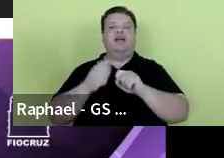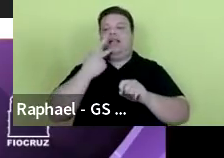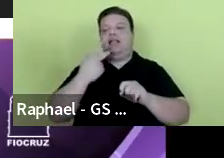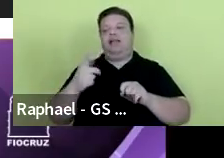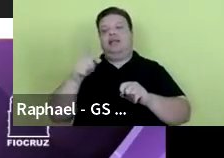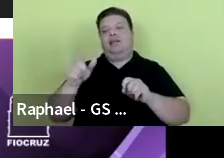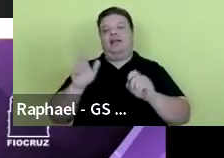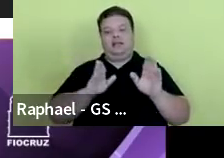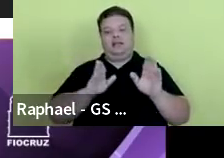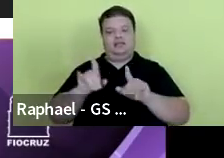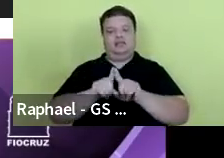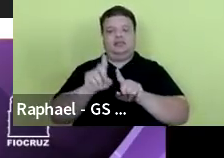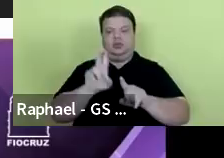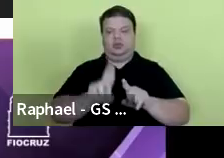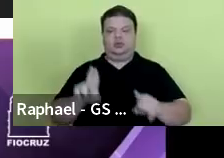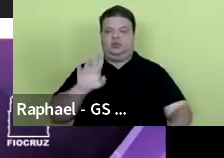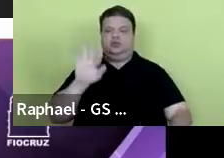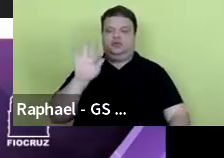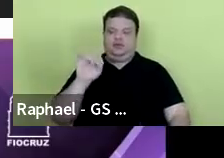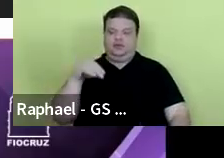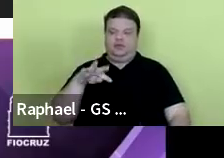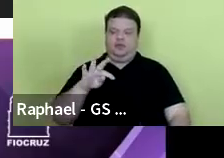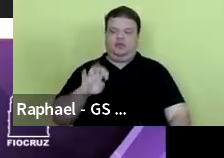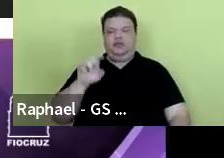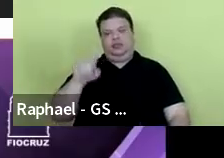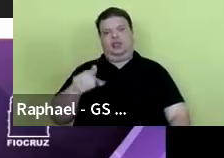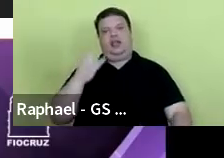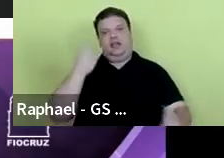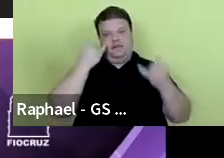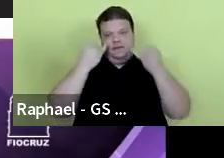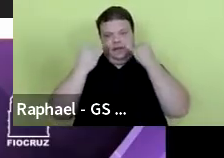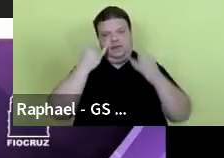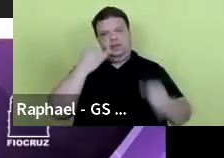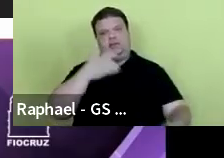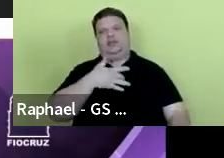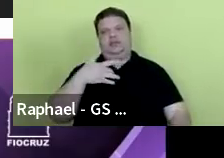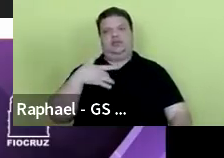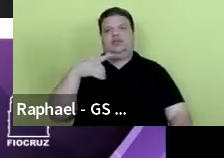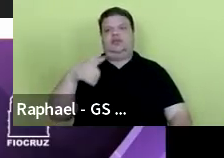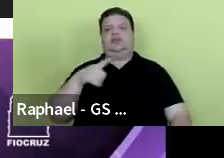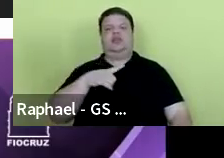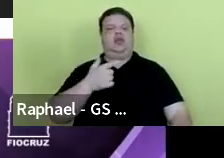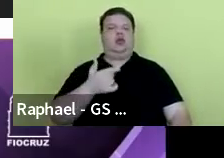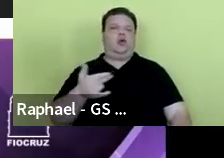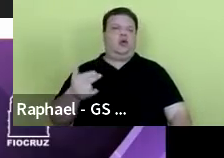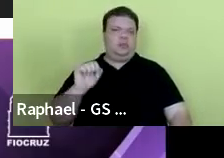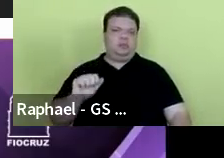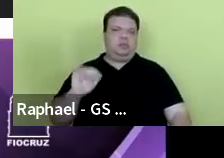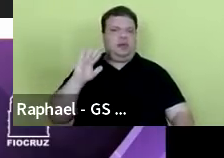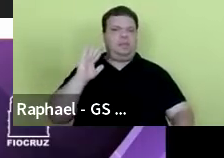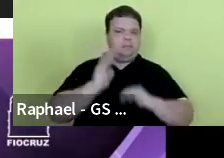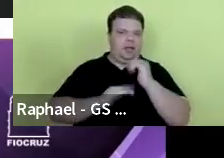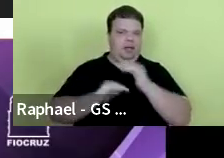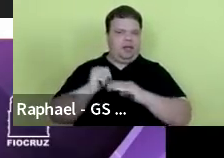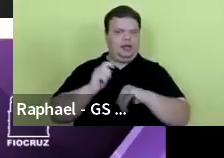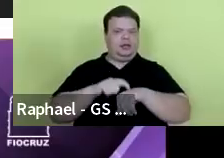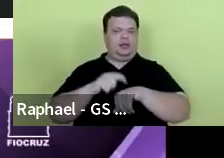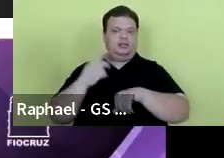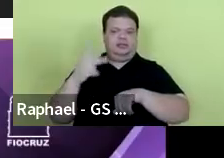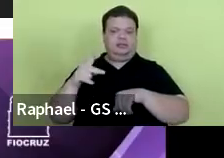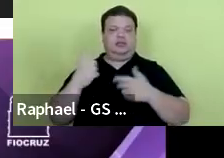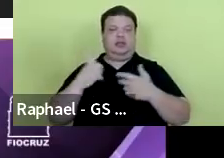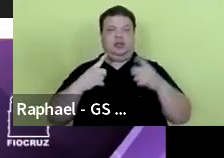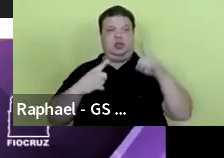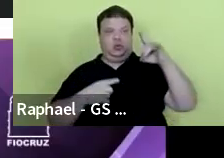uso das fontes de informação em saúde, tem até, tem coisas bem práticas nesse módulo, e finalmente o último